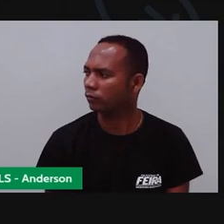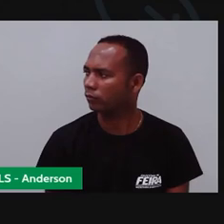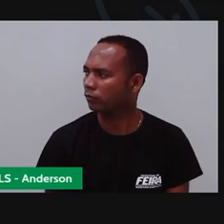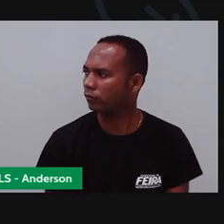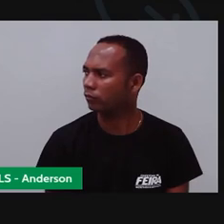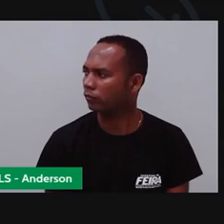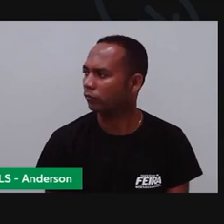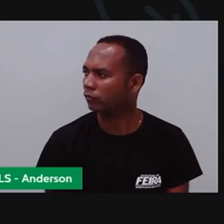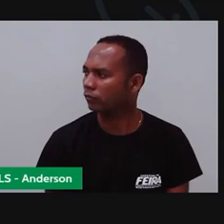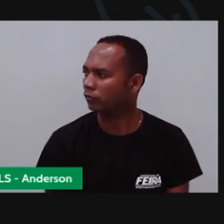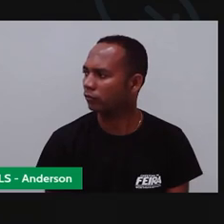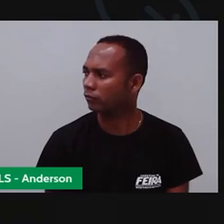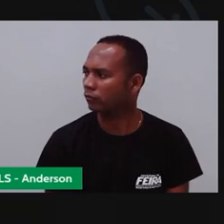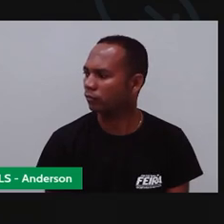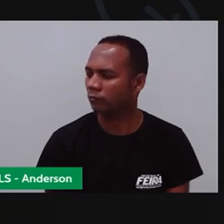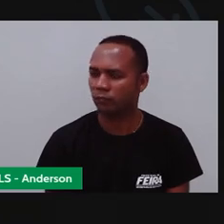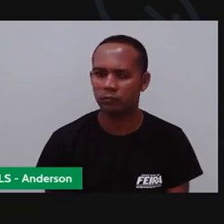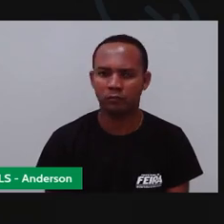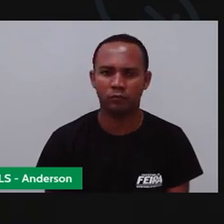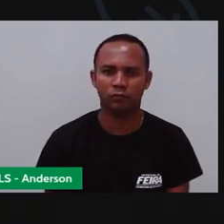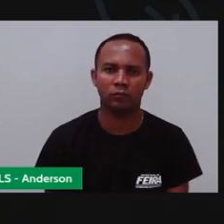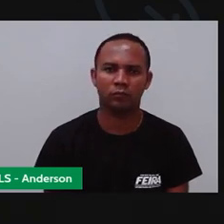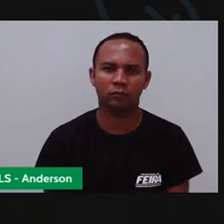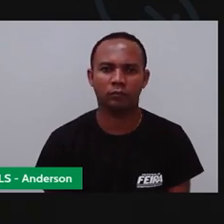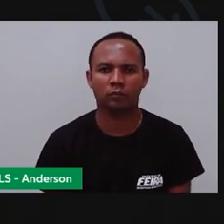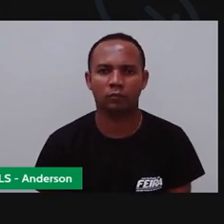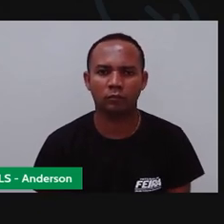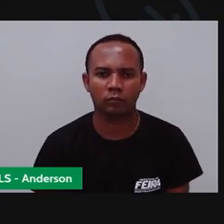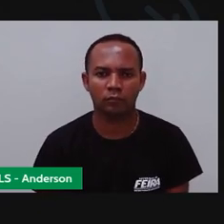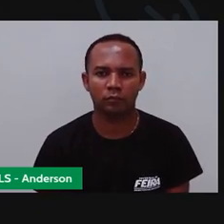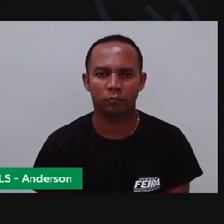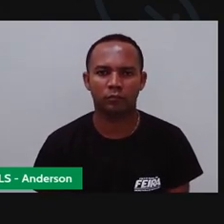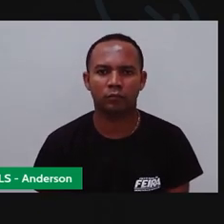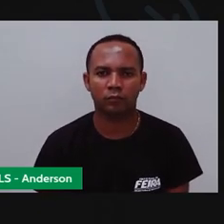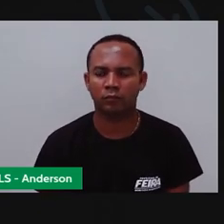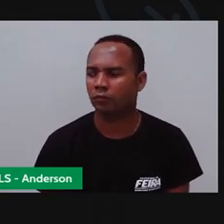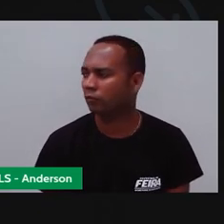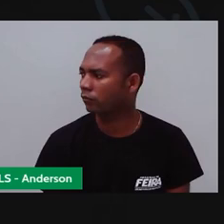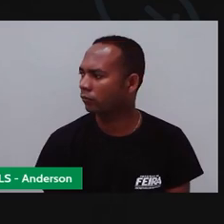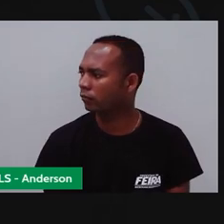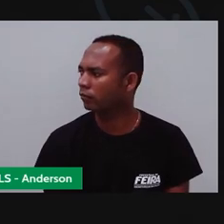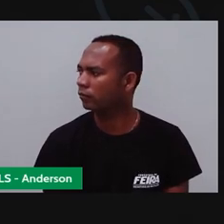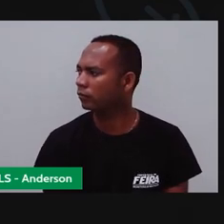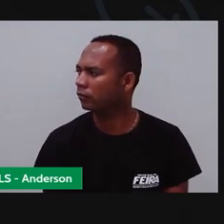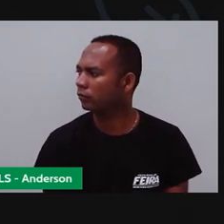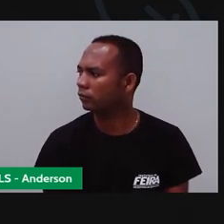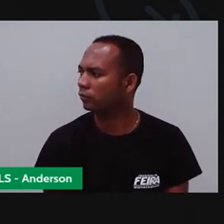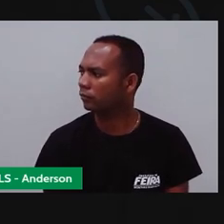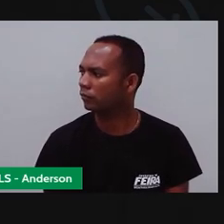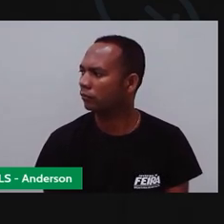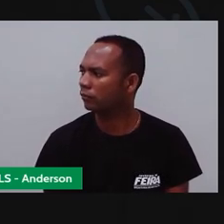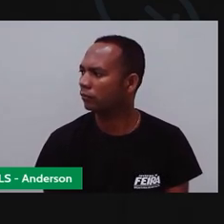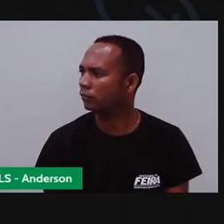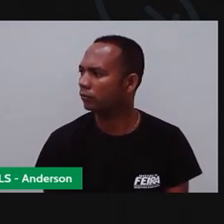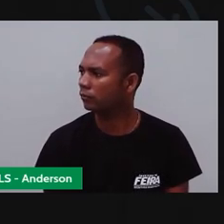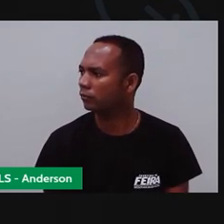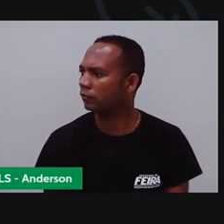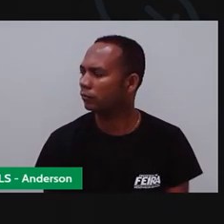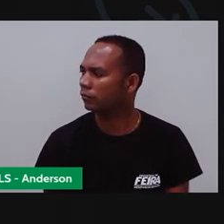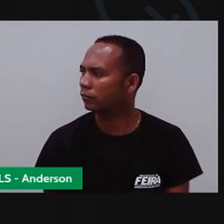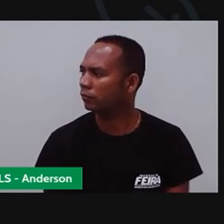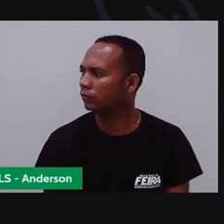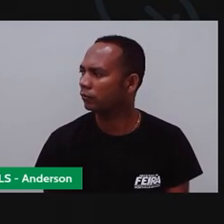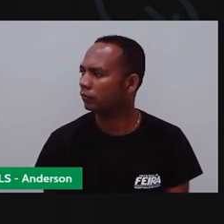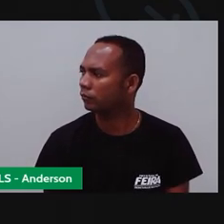durex Será que com durex vai conseguir ficar? Vamos fazer o teste aqui Deixa a Pro encontrar Aquela ponta abençoada Que a gente